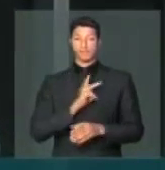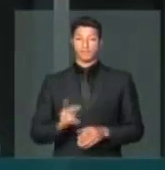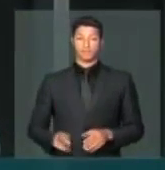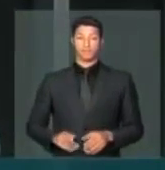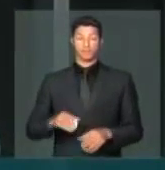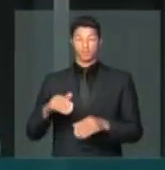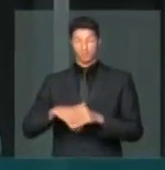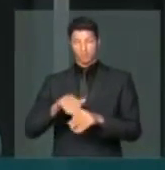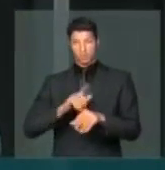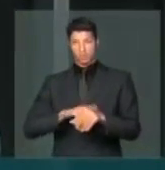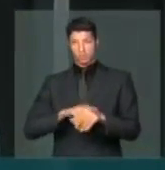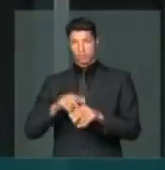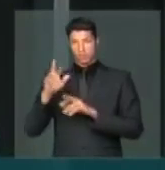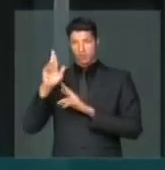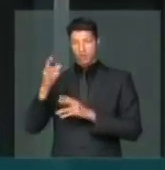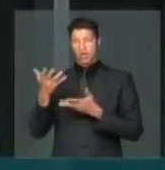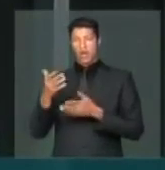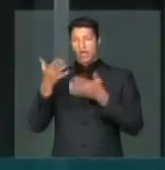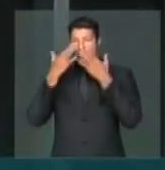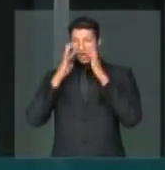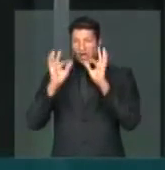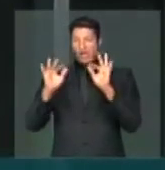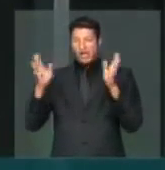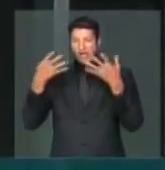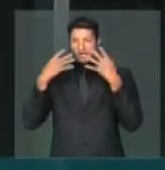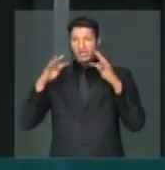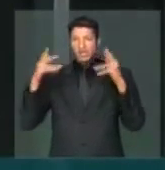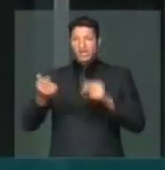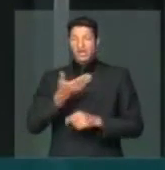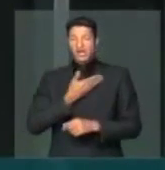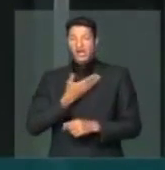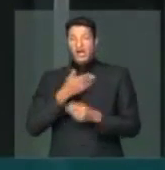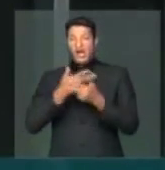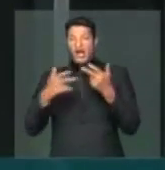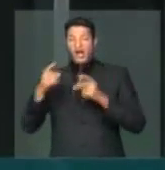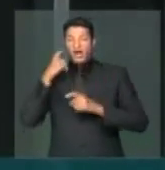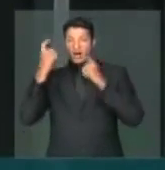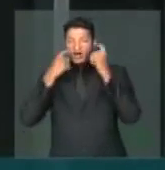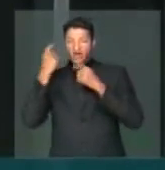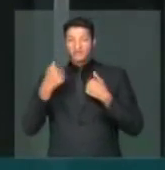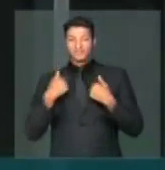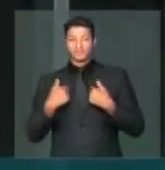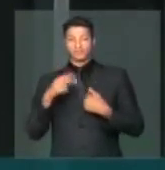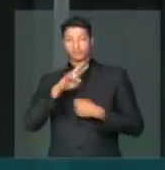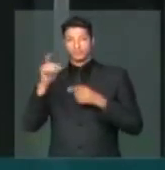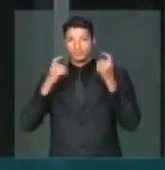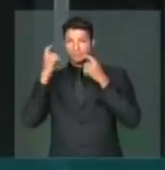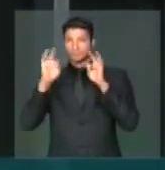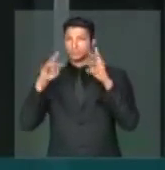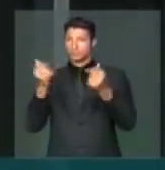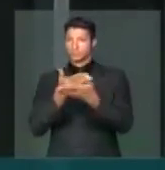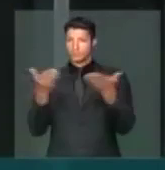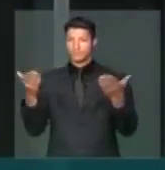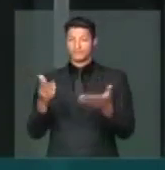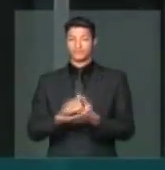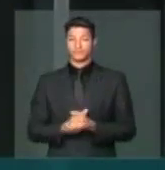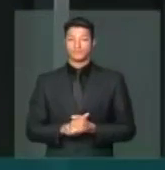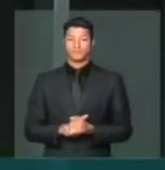ainda dentro do tempo de líder, quero chamar a atenção de todos os colegas para algo que me preocupa bastante e vai preocupar todos nós.